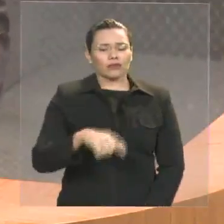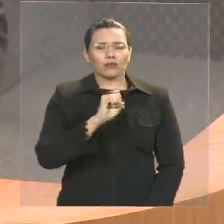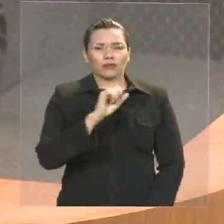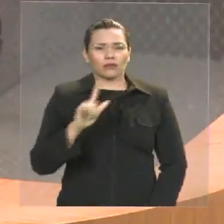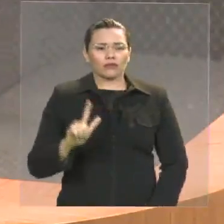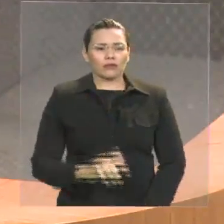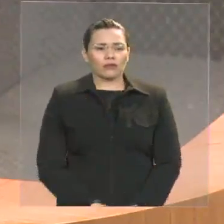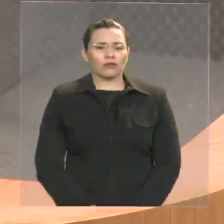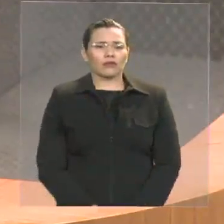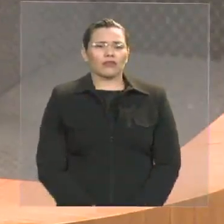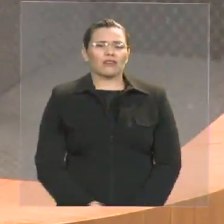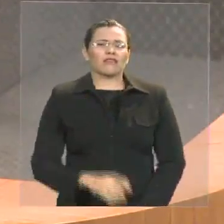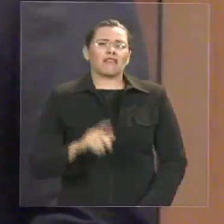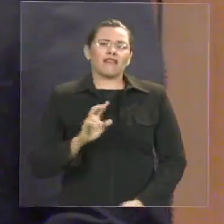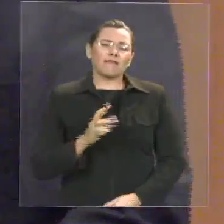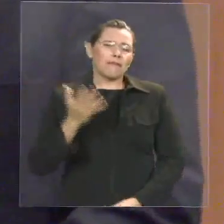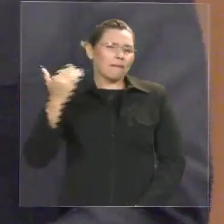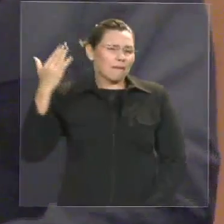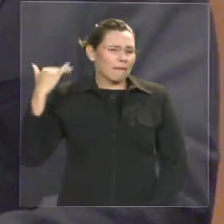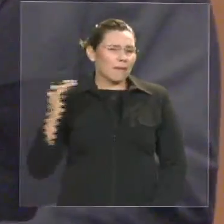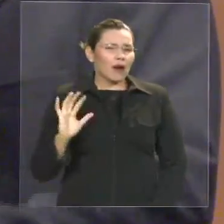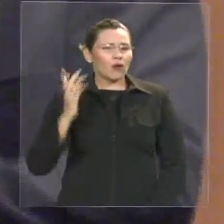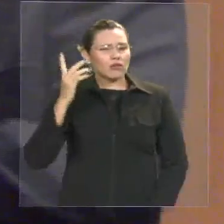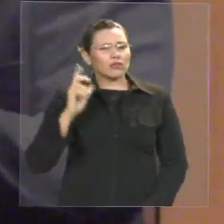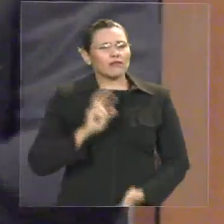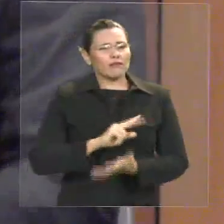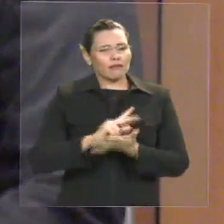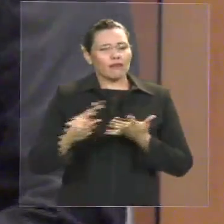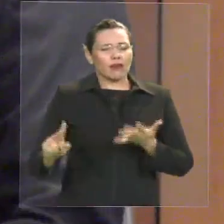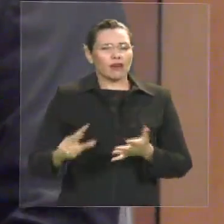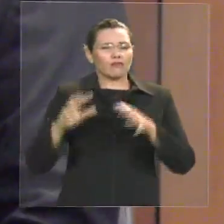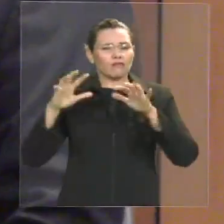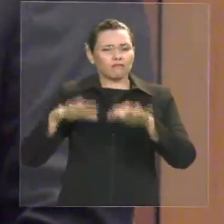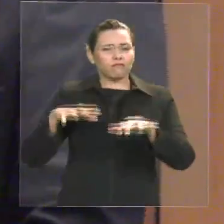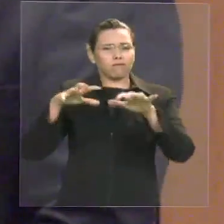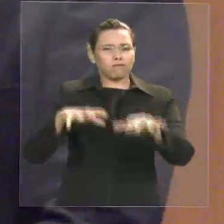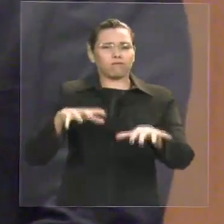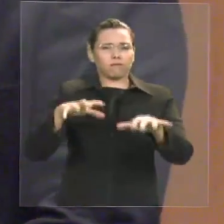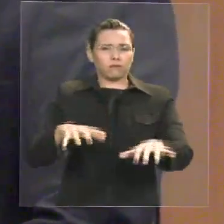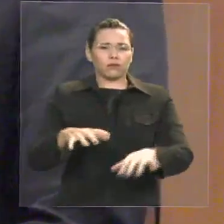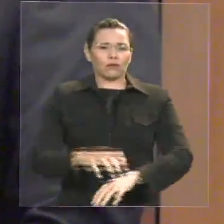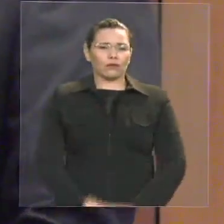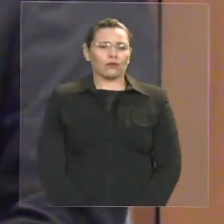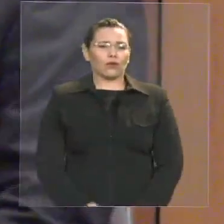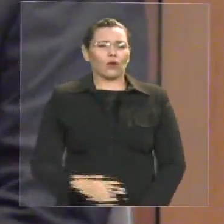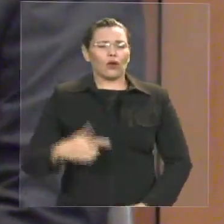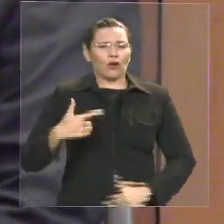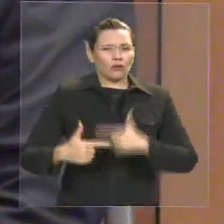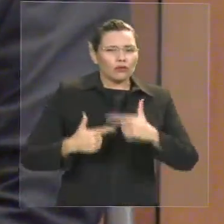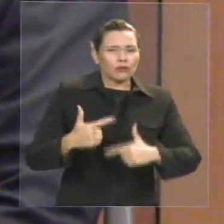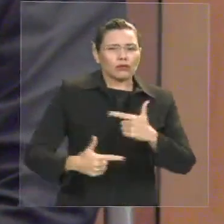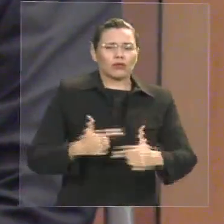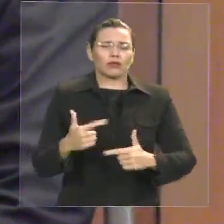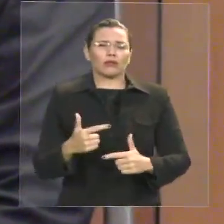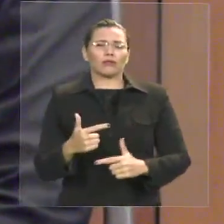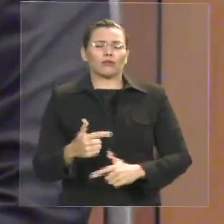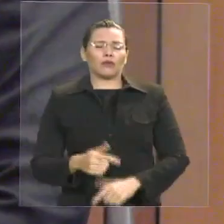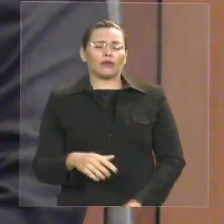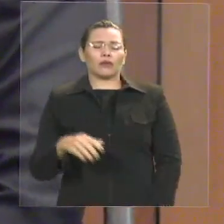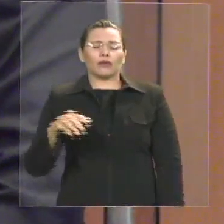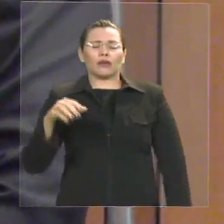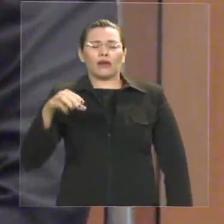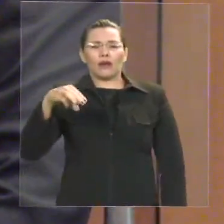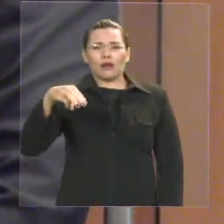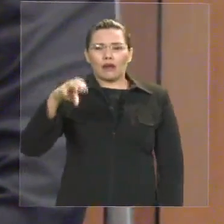manifestações, dentre elas a luta pela minha passagem, alguns atos